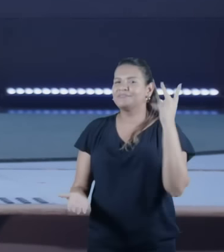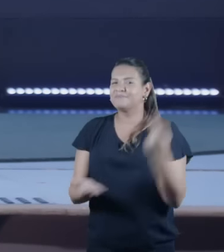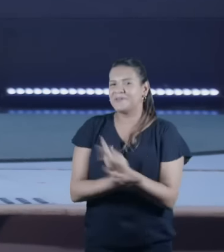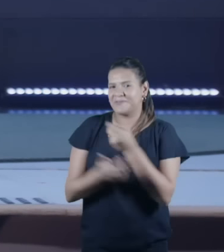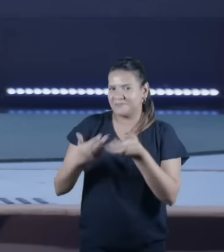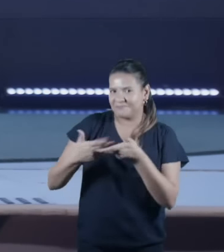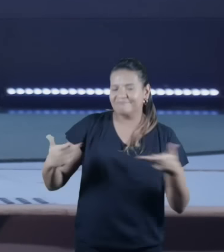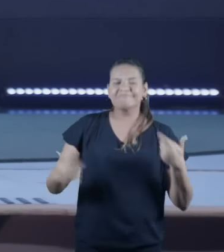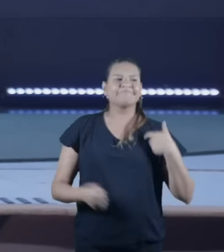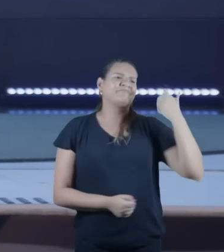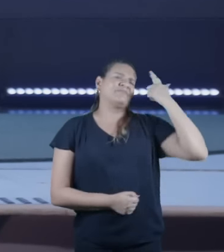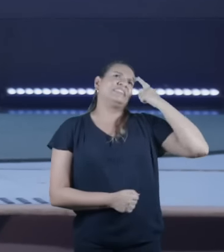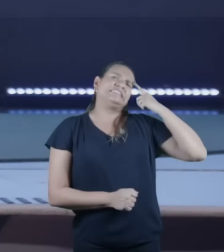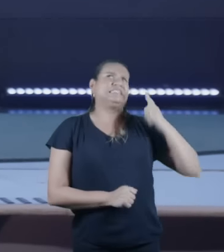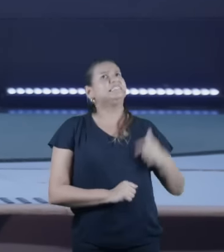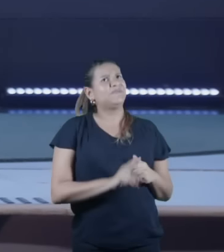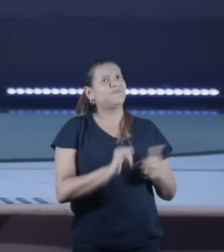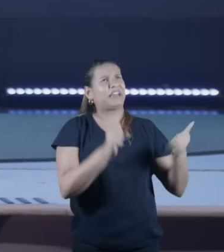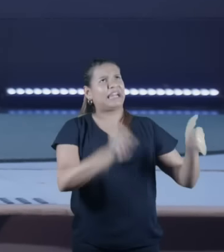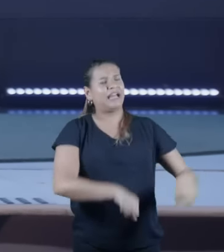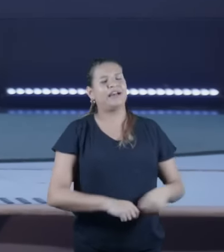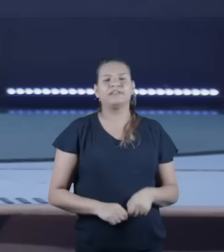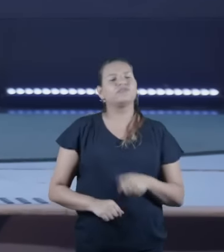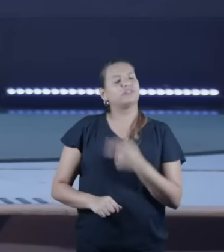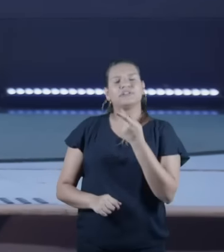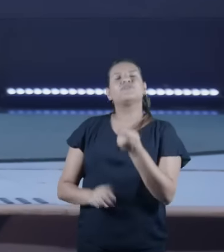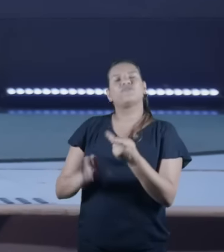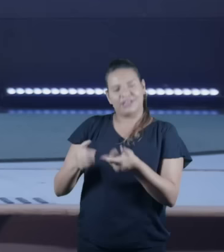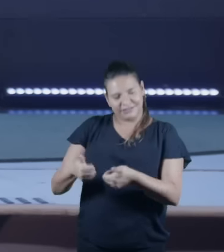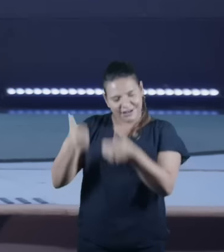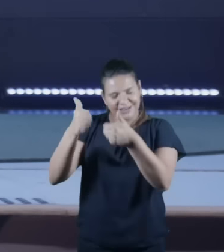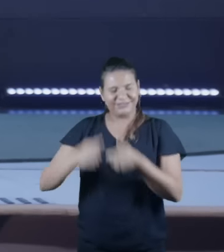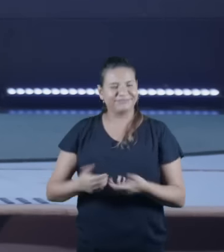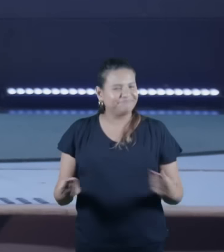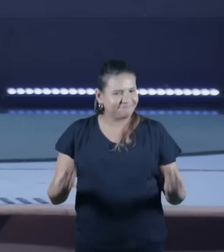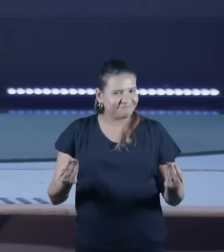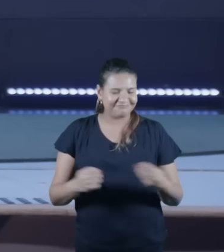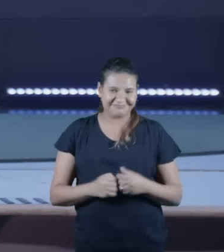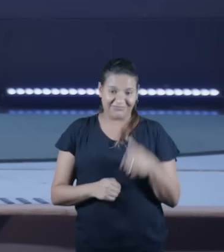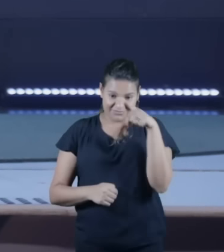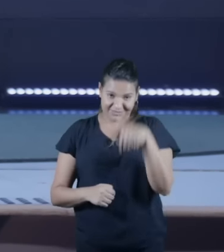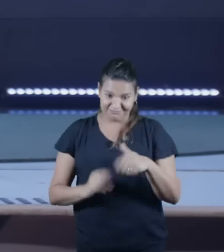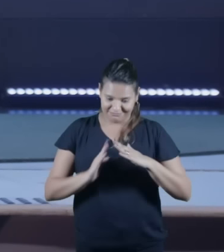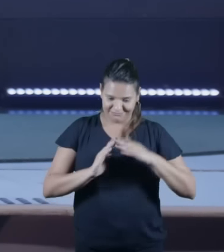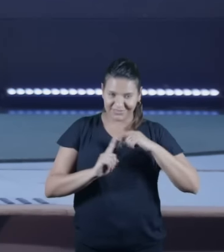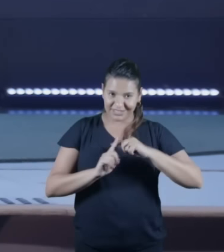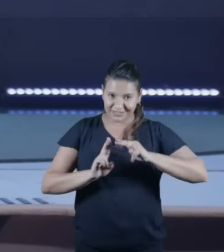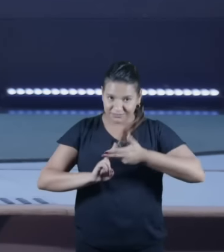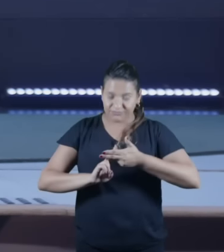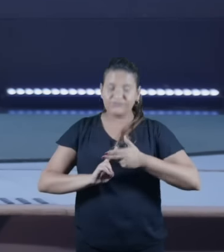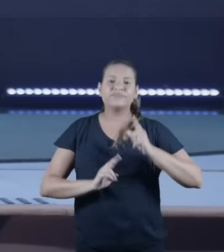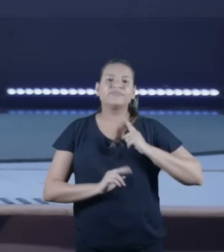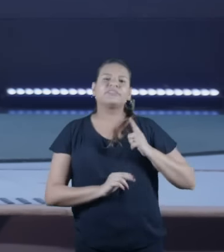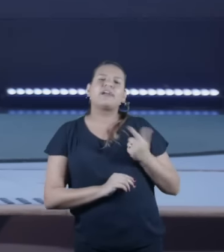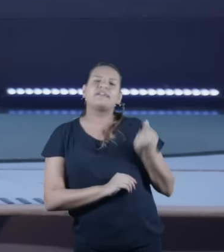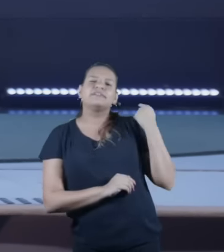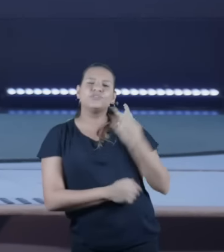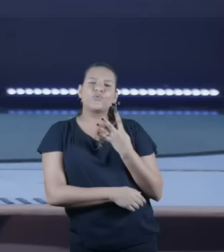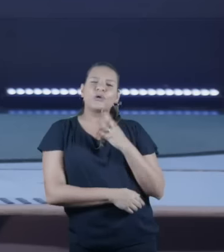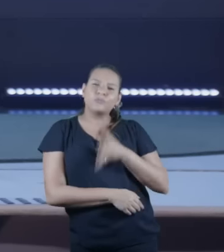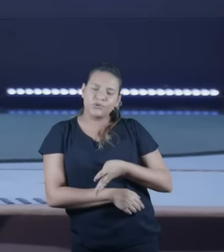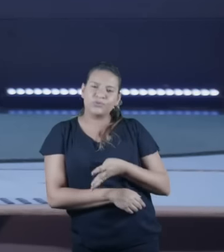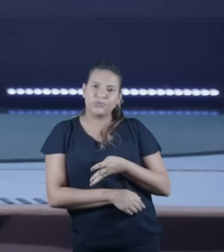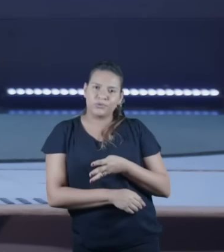alguma coisa que vai dar de certo, né? Assim como essa igreja saiu de quatro mil para doze mil membros na pandemia, Uau!